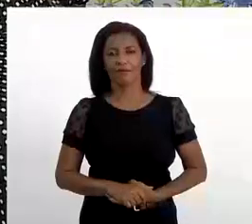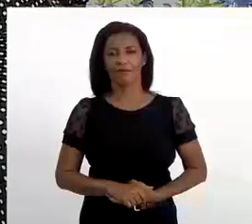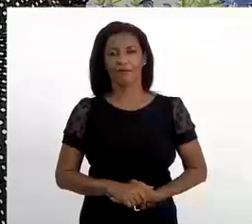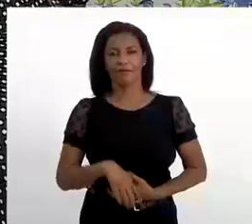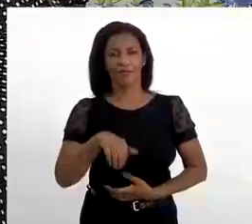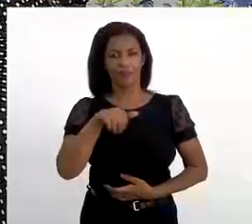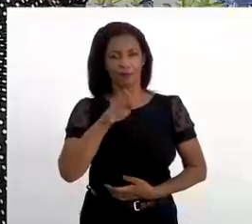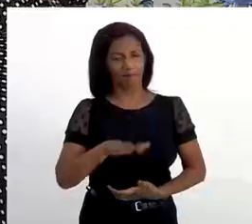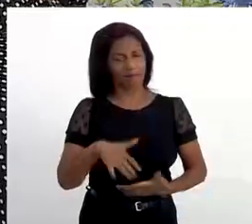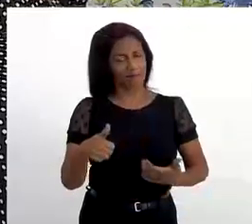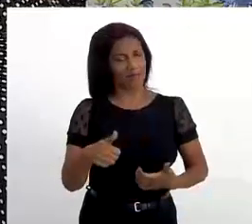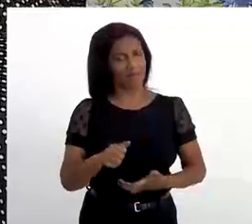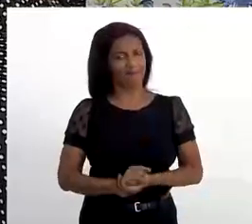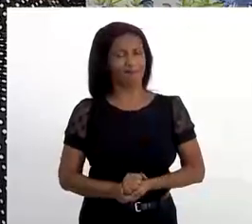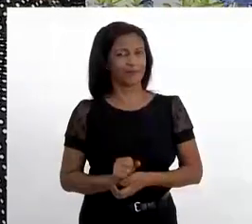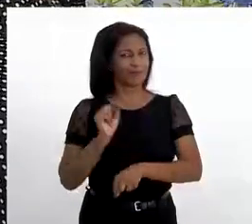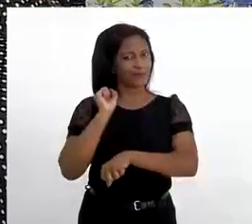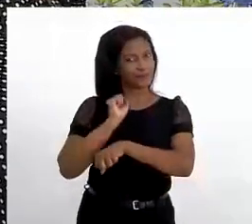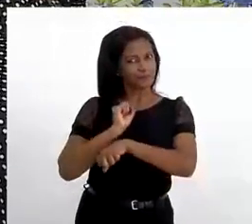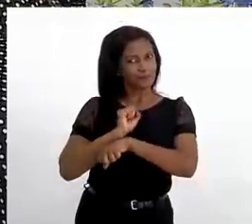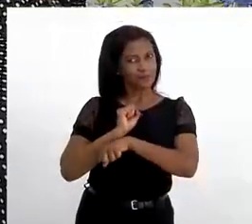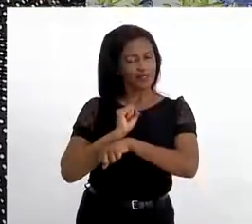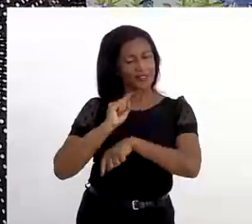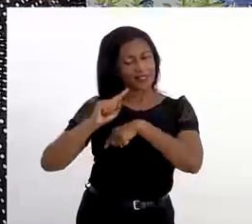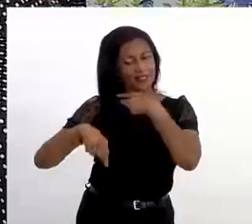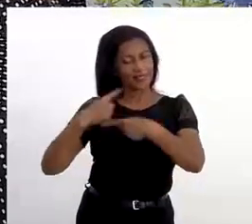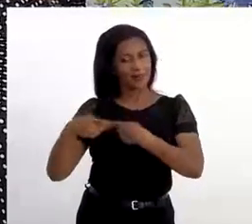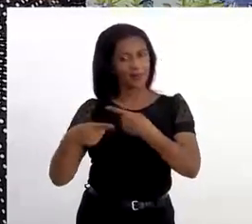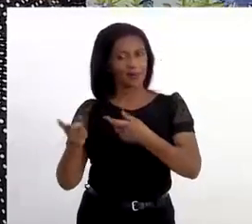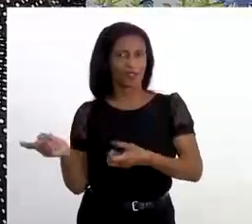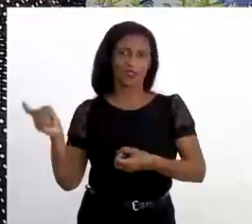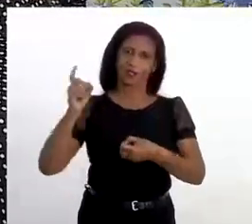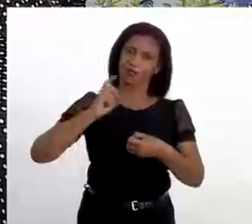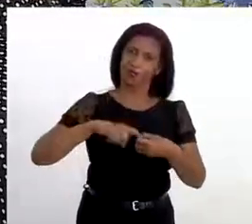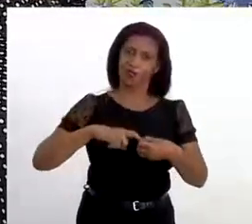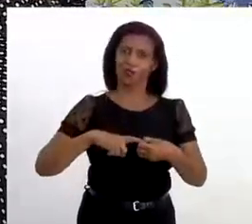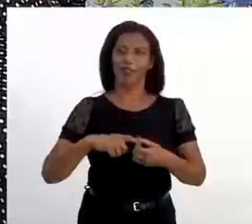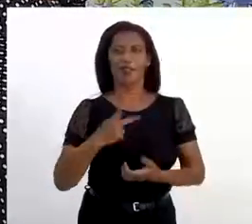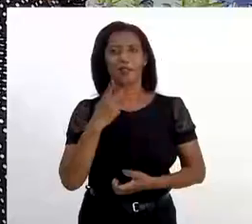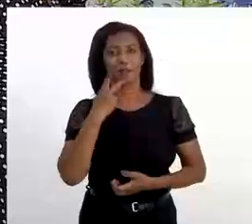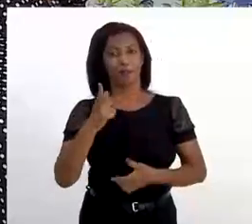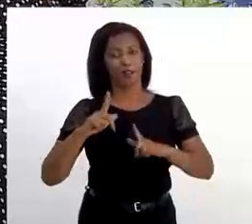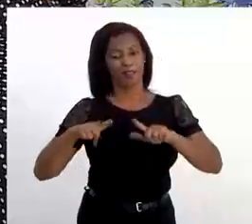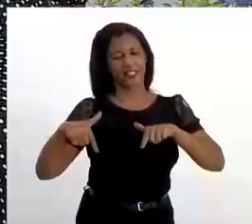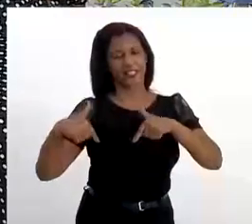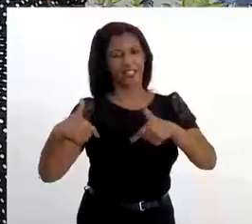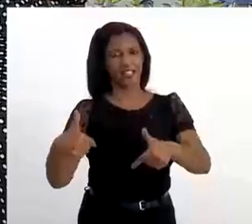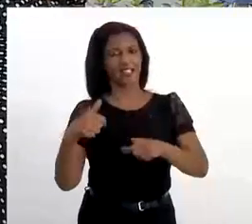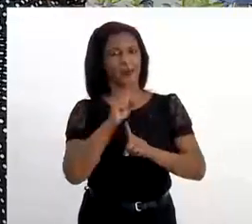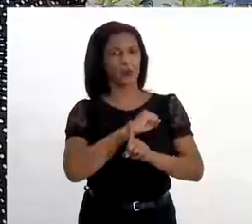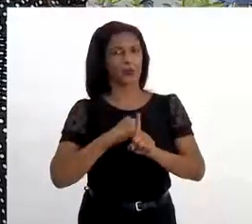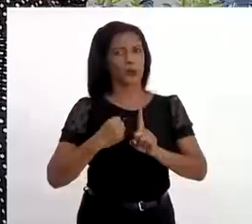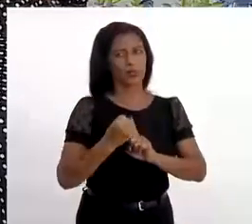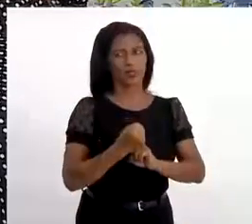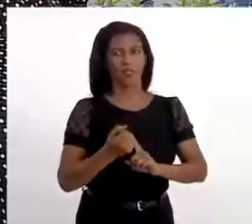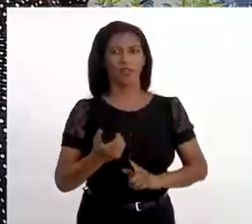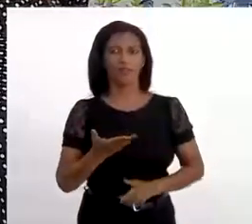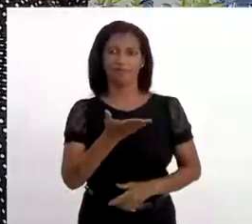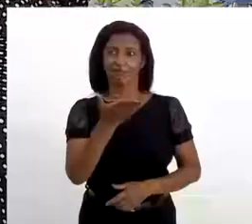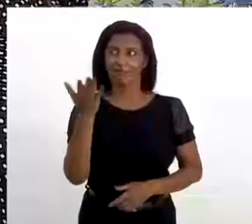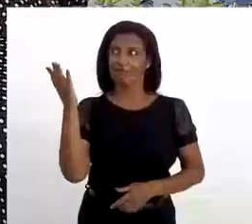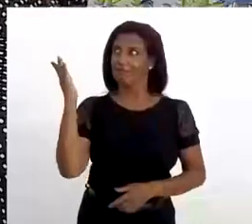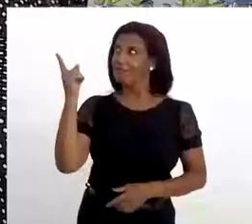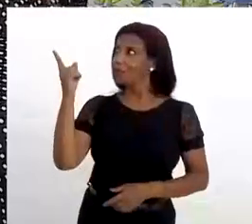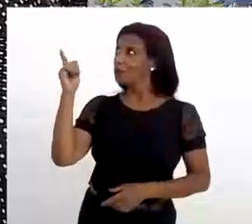Bem, vamos então a um intervalo. daqui a pouco nós voltamos para falar agora dessa ação social que